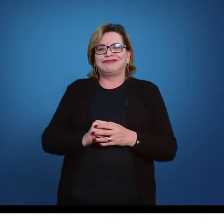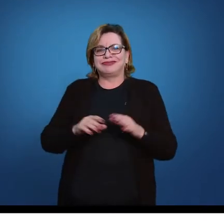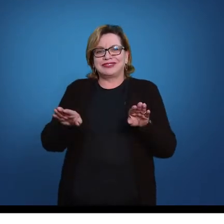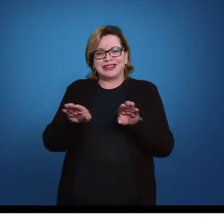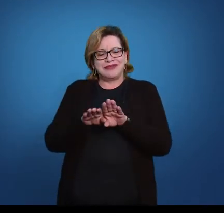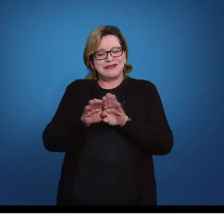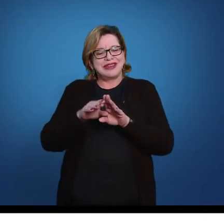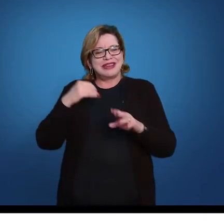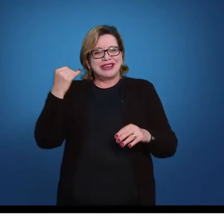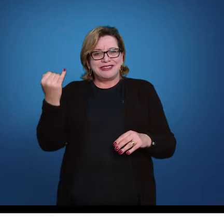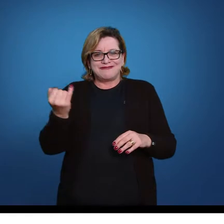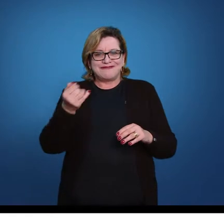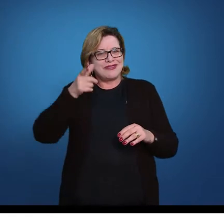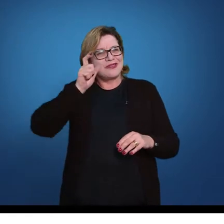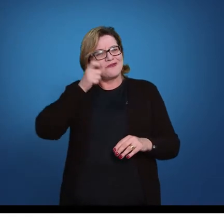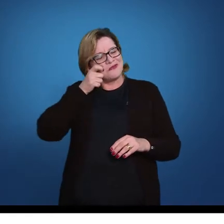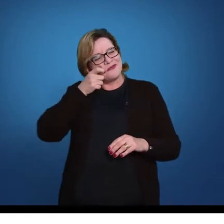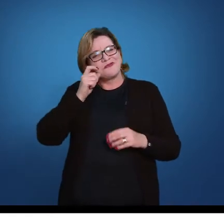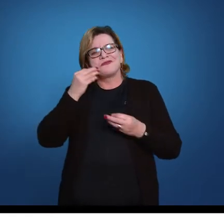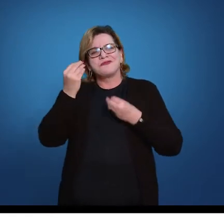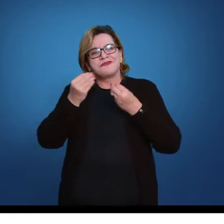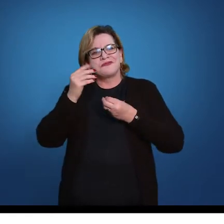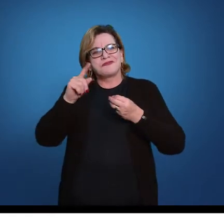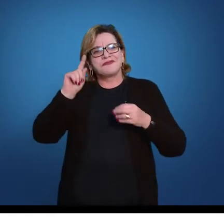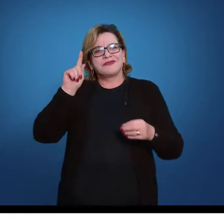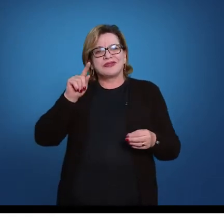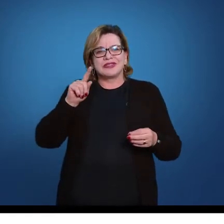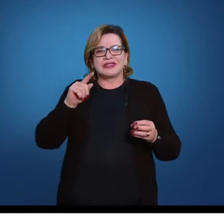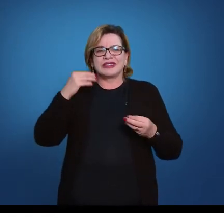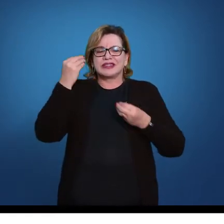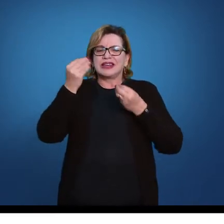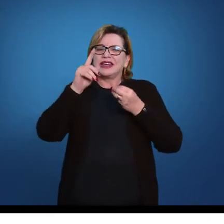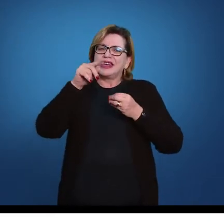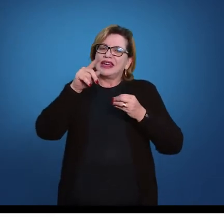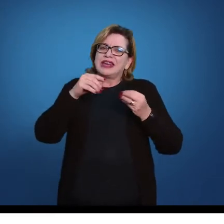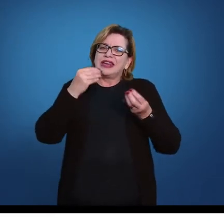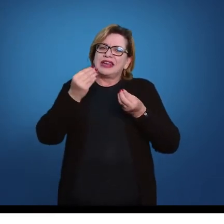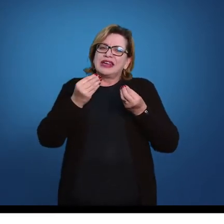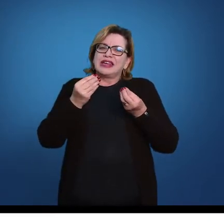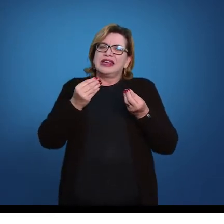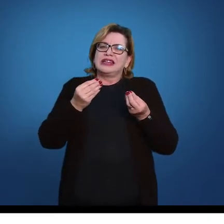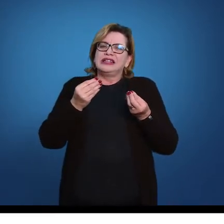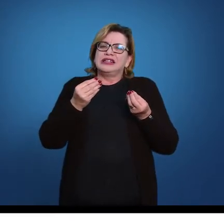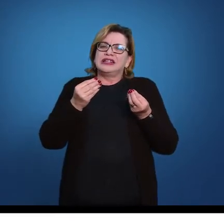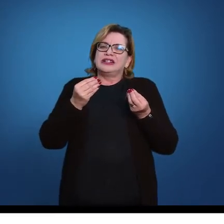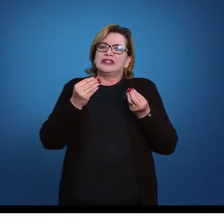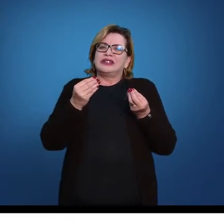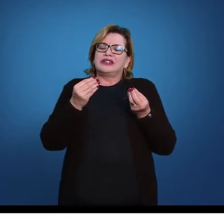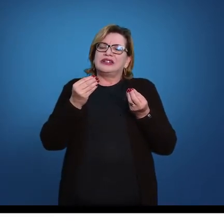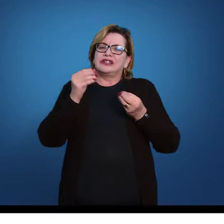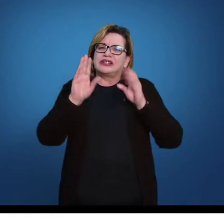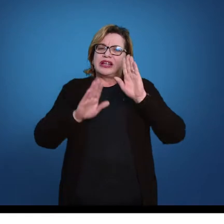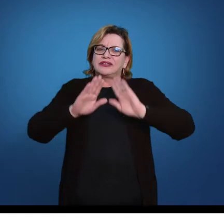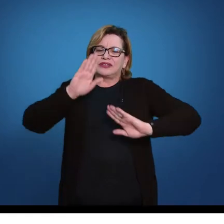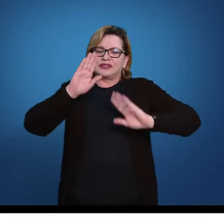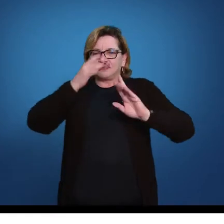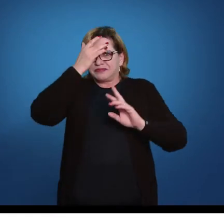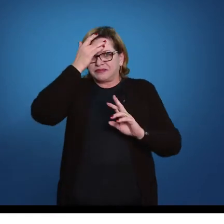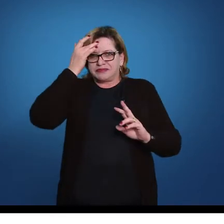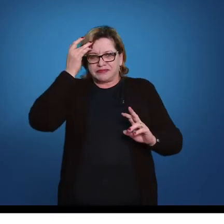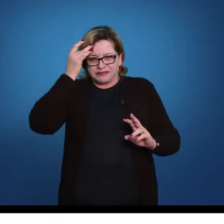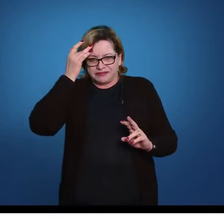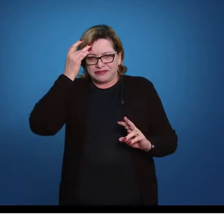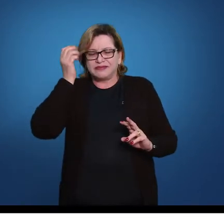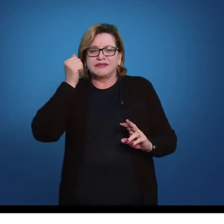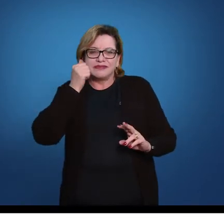curiosidade muito interessante sobre esse período circense é que as artistas,